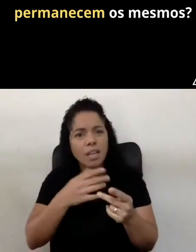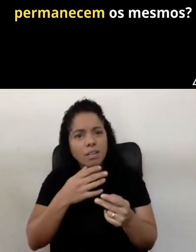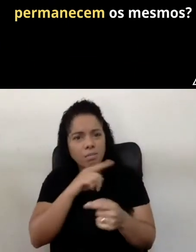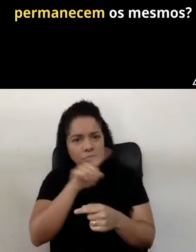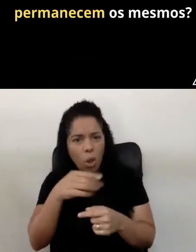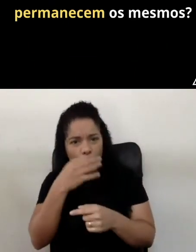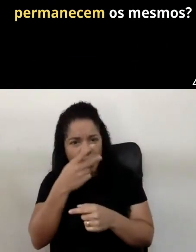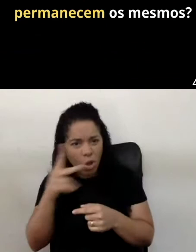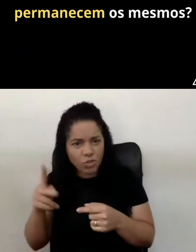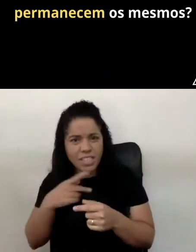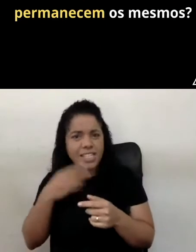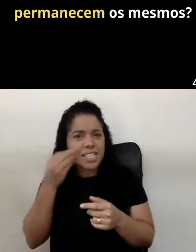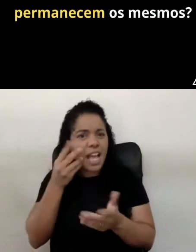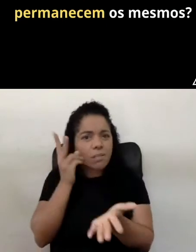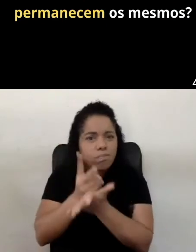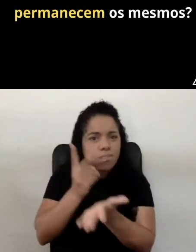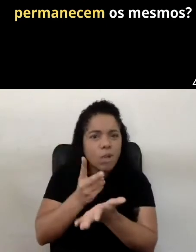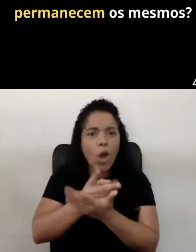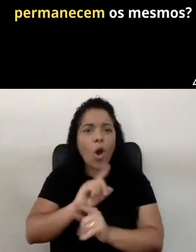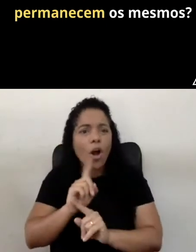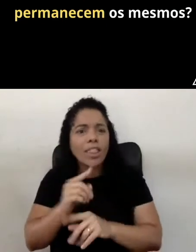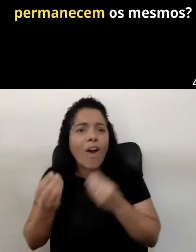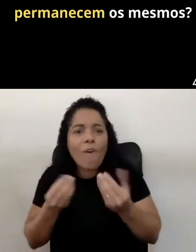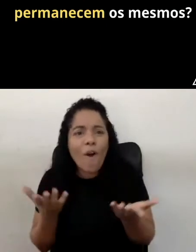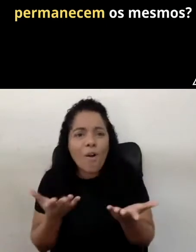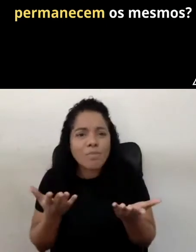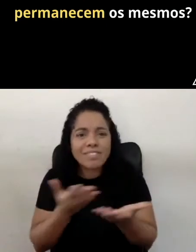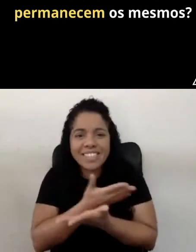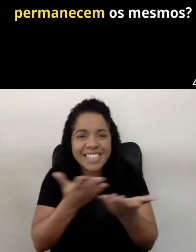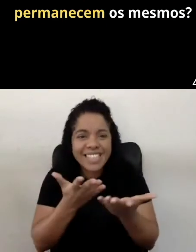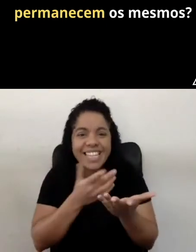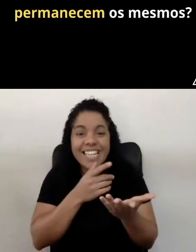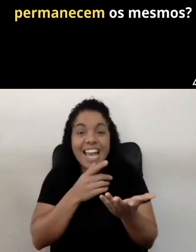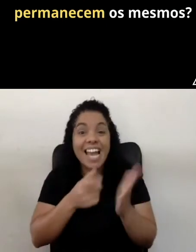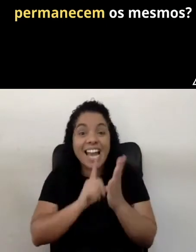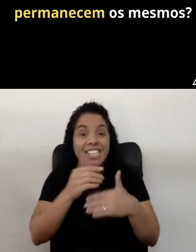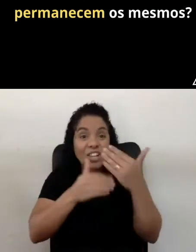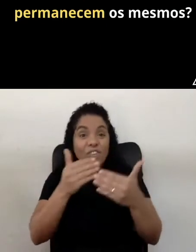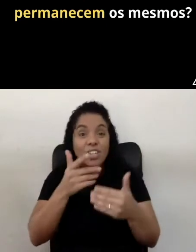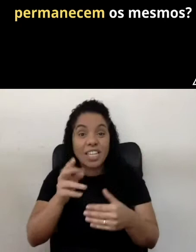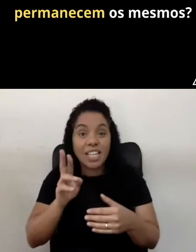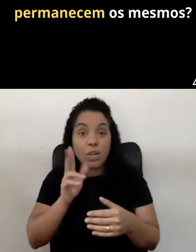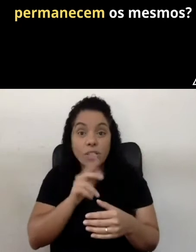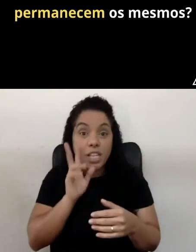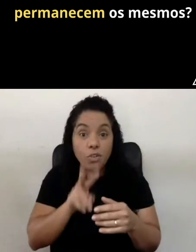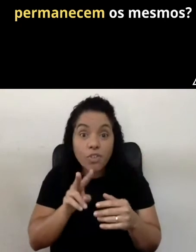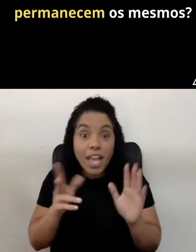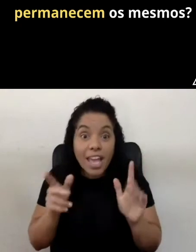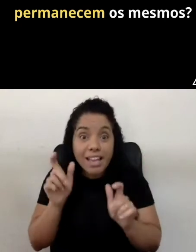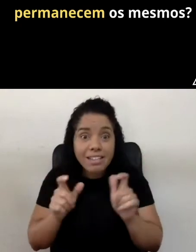permanecem os mesmos, ou não, que, eu queria sentir isso antes até de evoluir. Eu consigo ver aqui, produção?